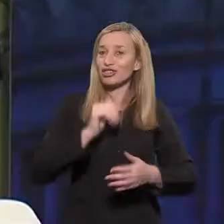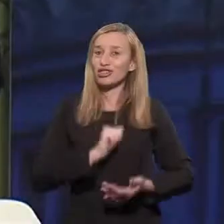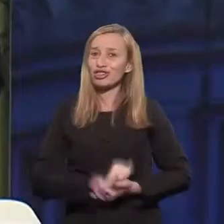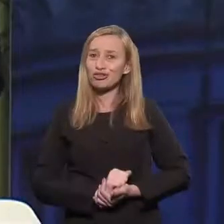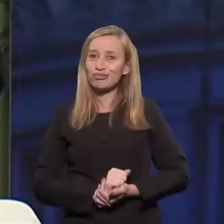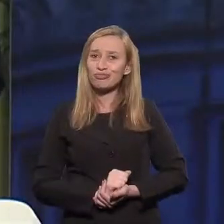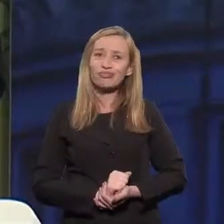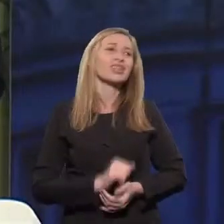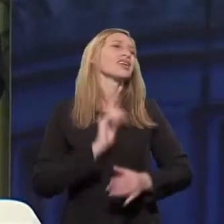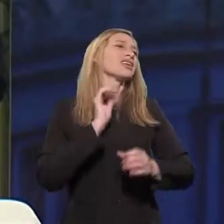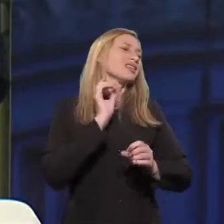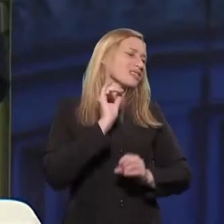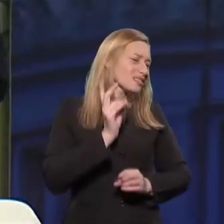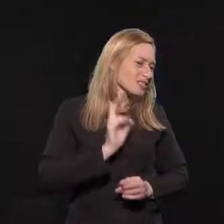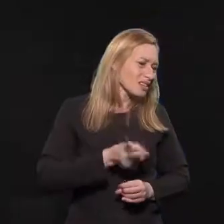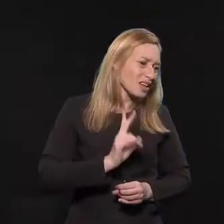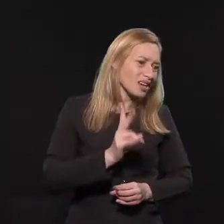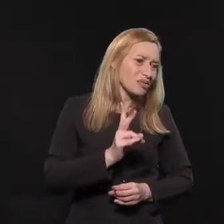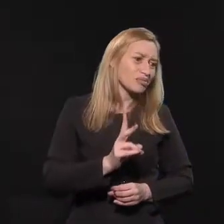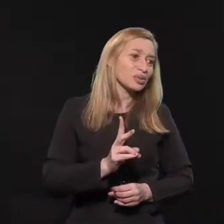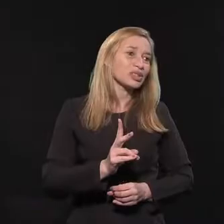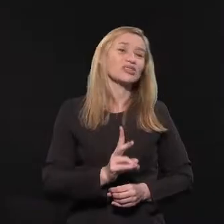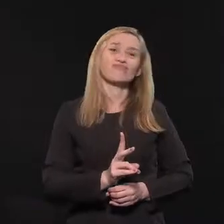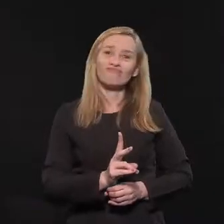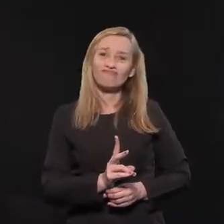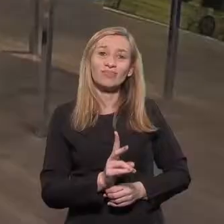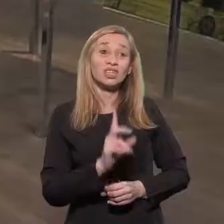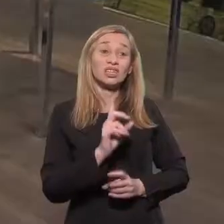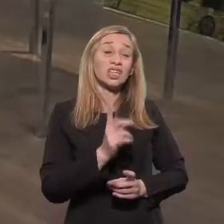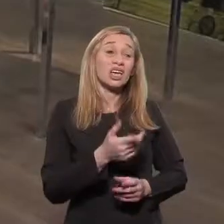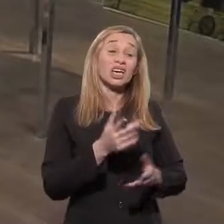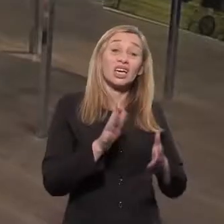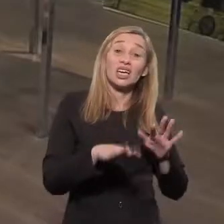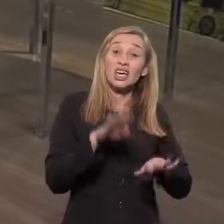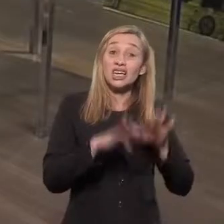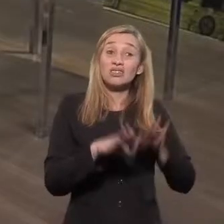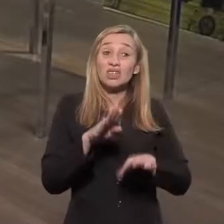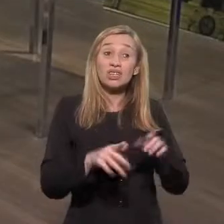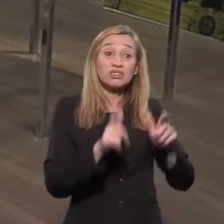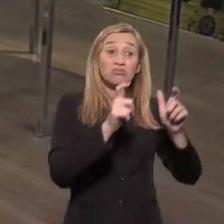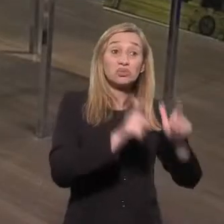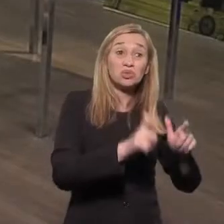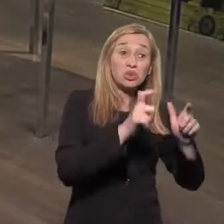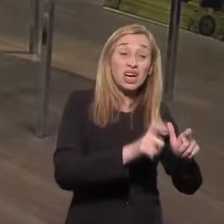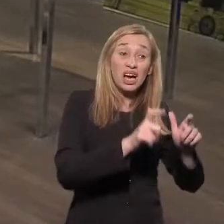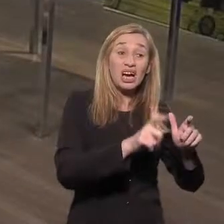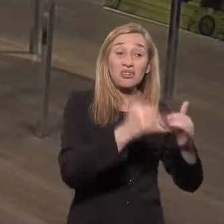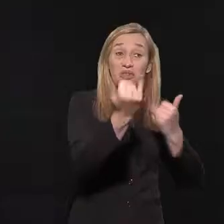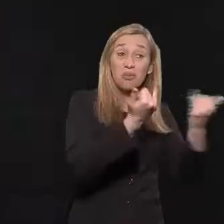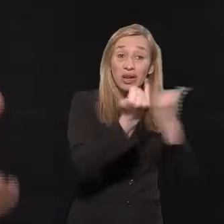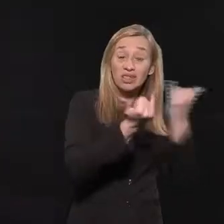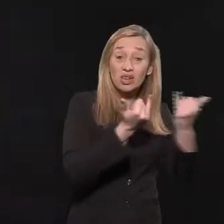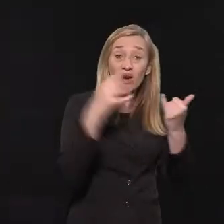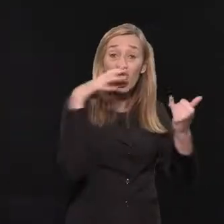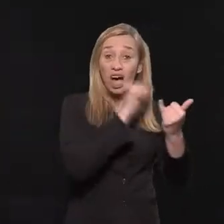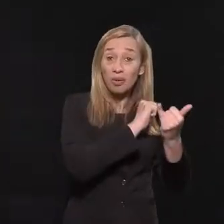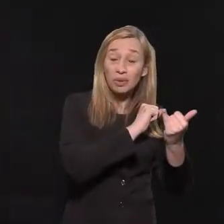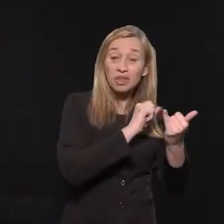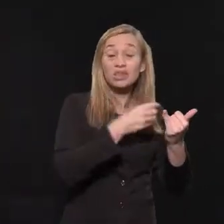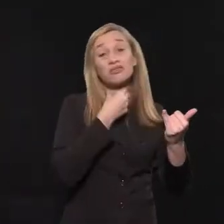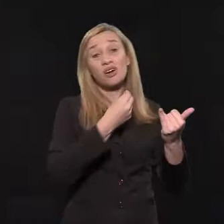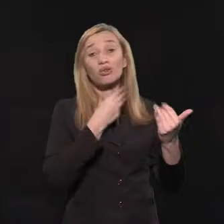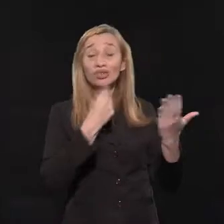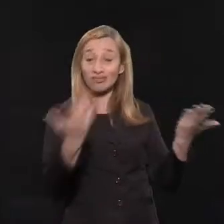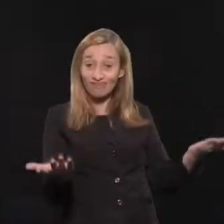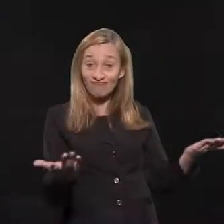são muito acessadas. Nem sempre responsáveis. Nem sempre responsáveis, mas disseminam informações de uma forma